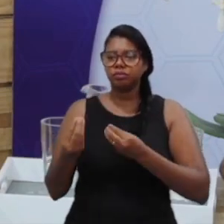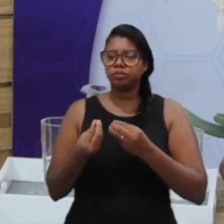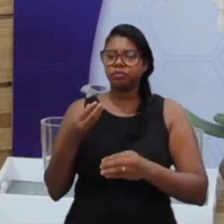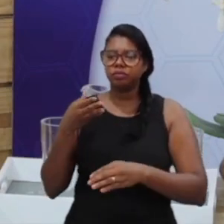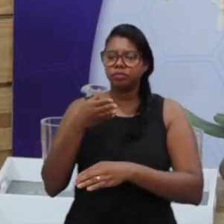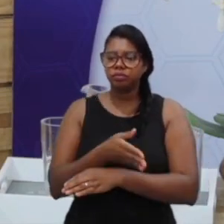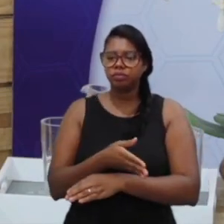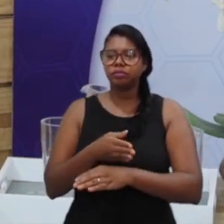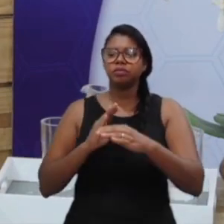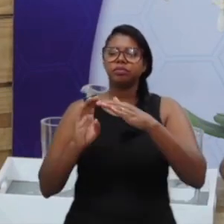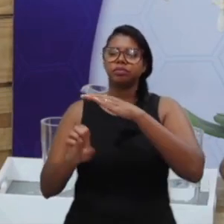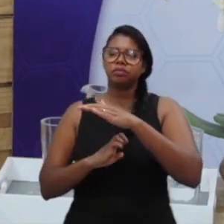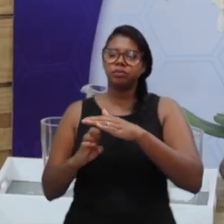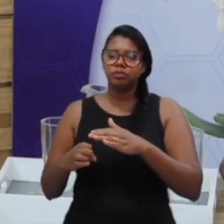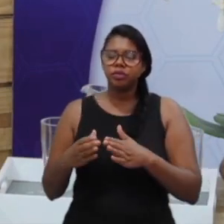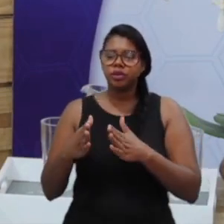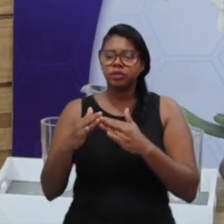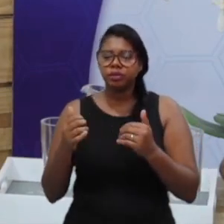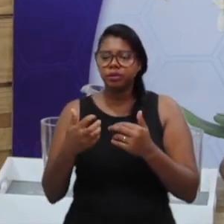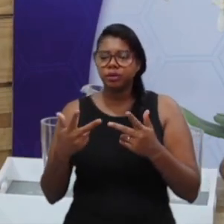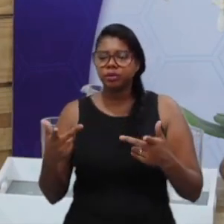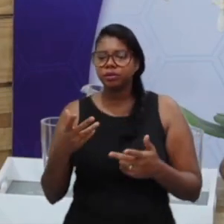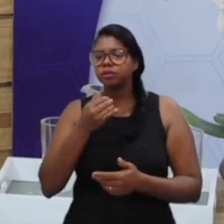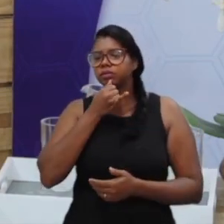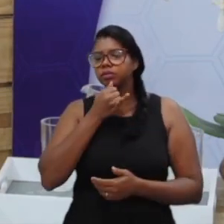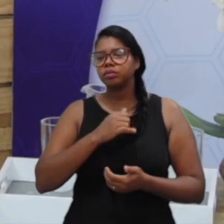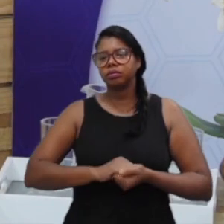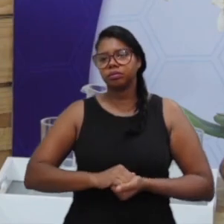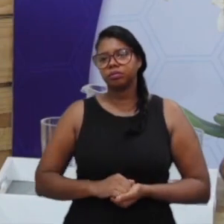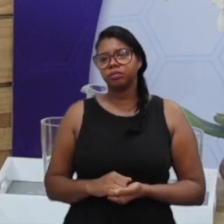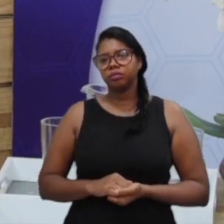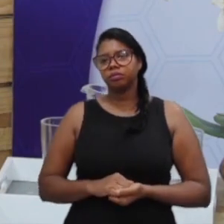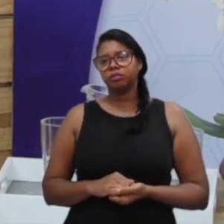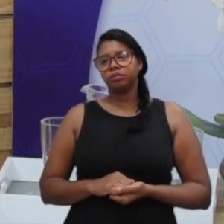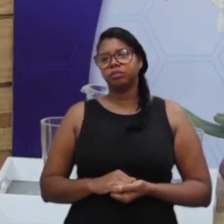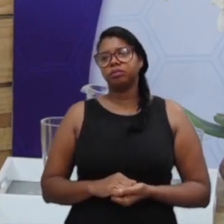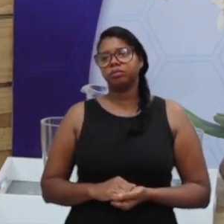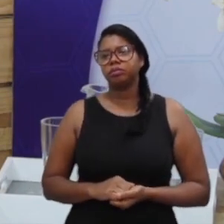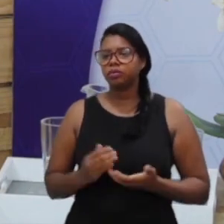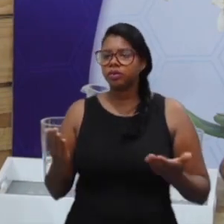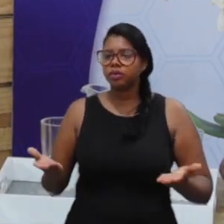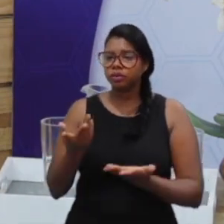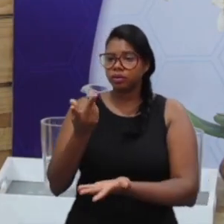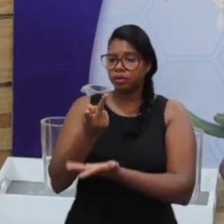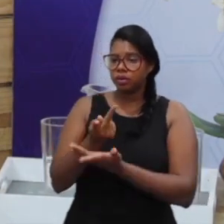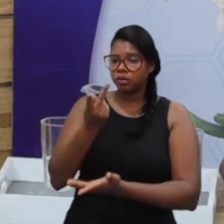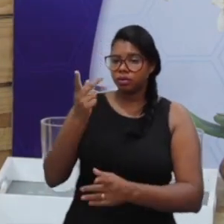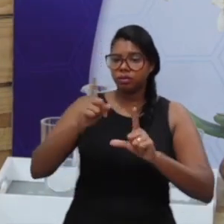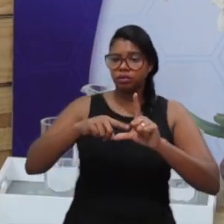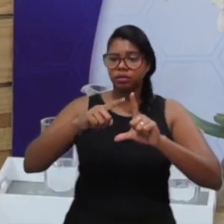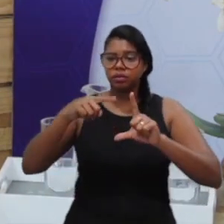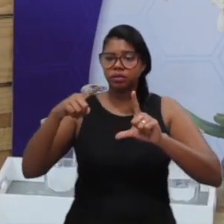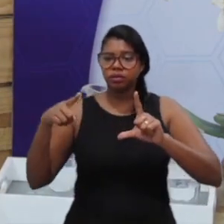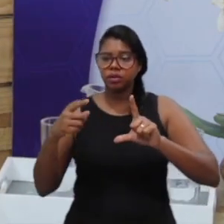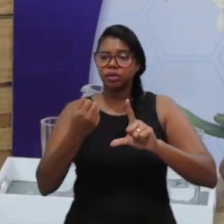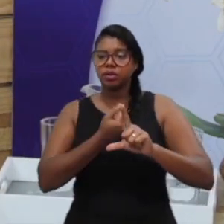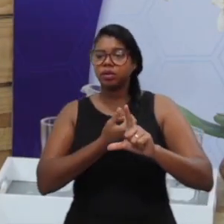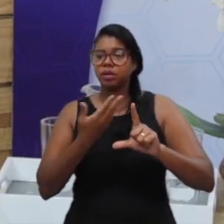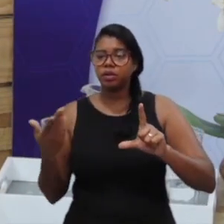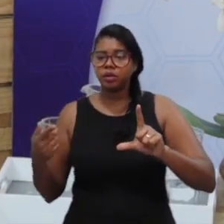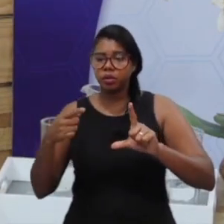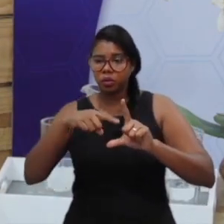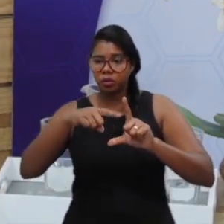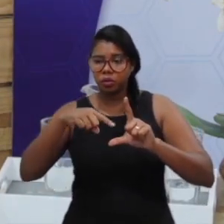vou cobrar certos desempenhos e resultados, com base em números. Então,